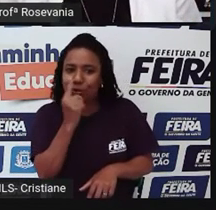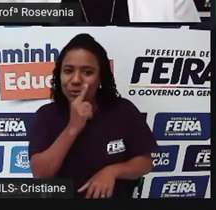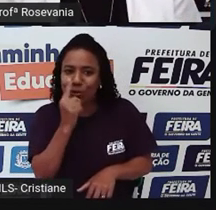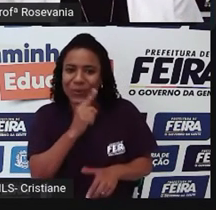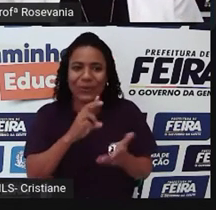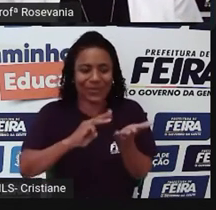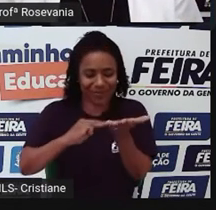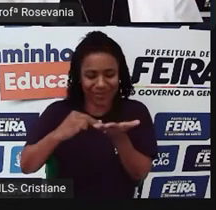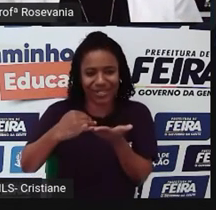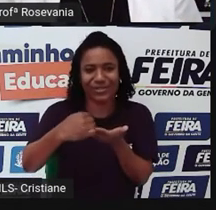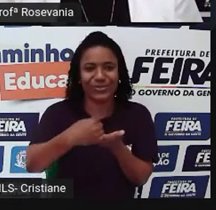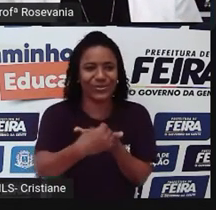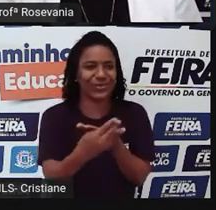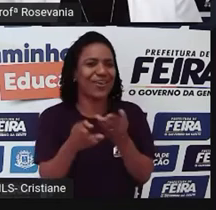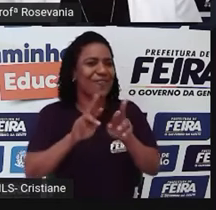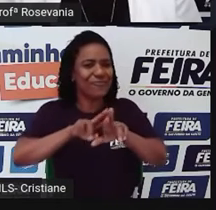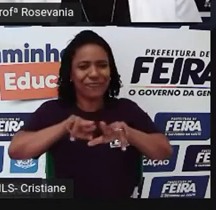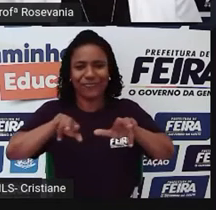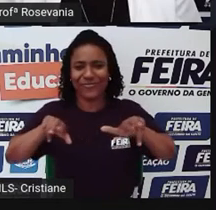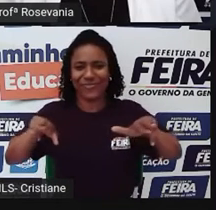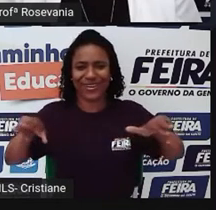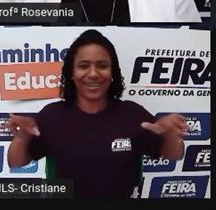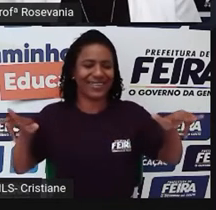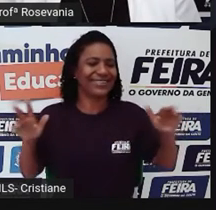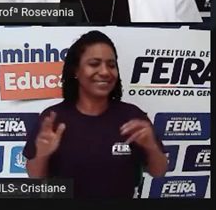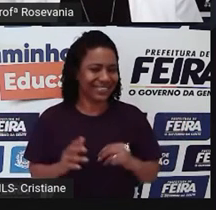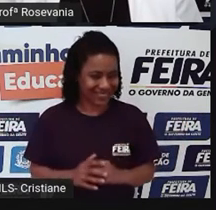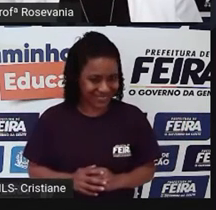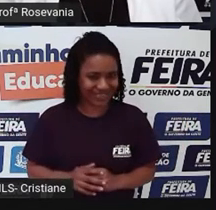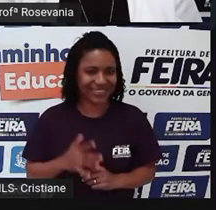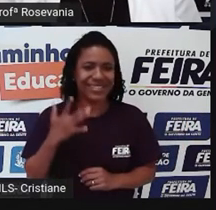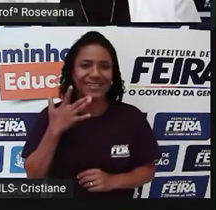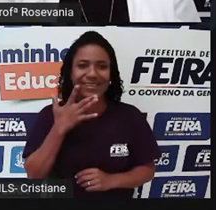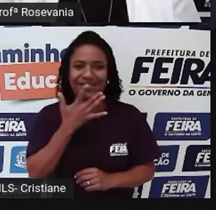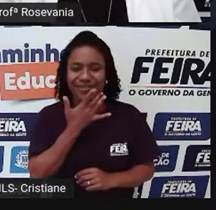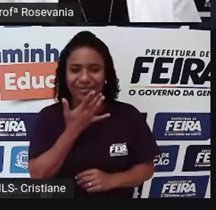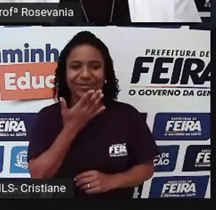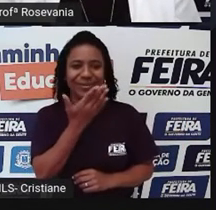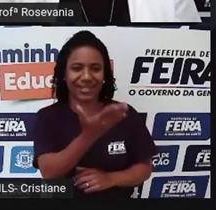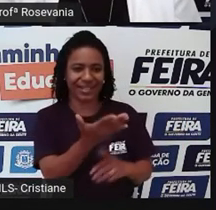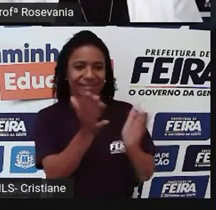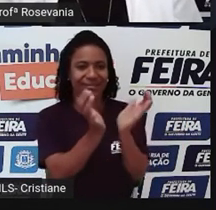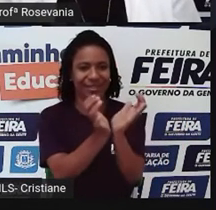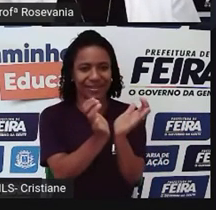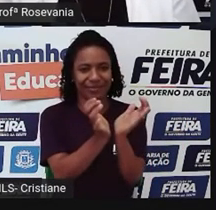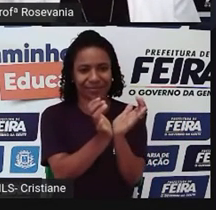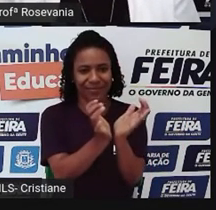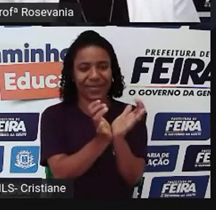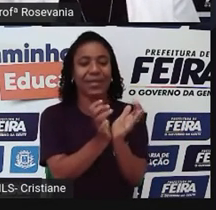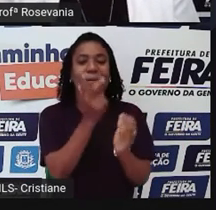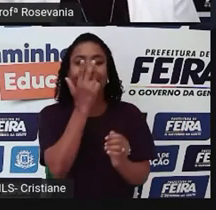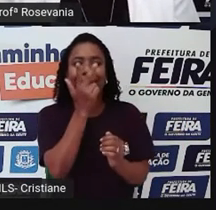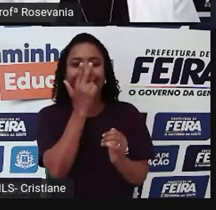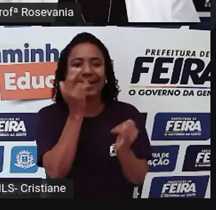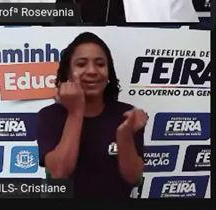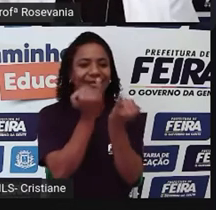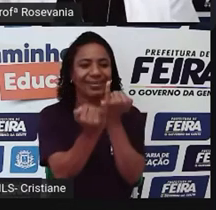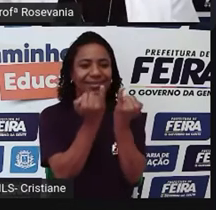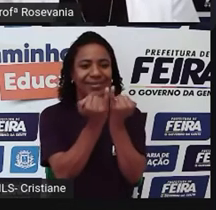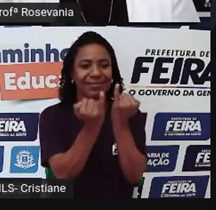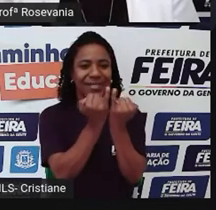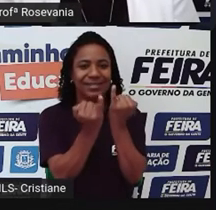de beijus, tem uma série de coisas lá nessa feirinha que é também semelhante à feirinha da